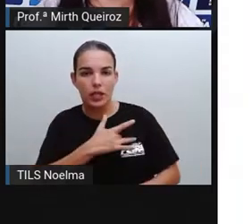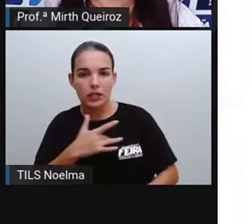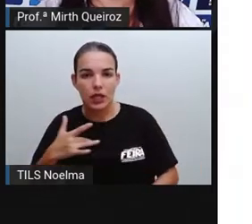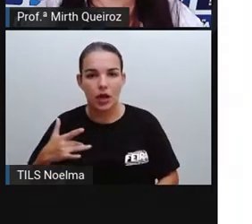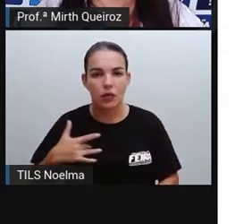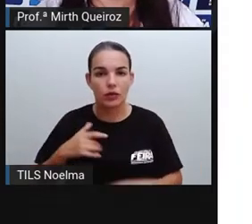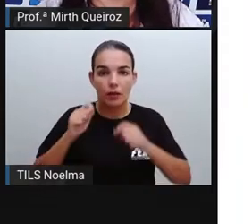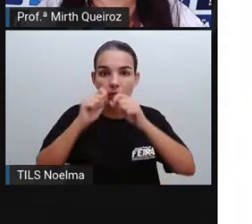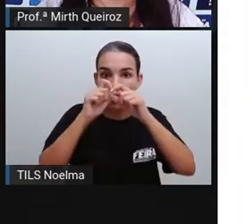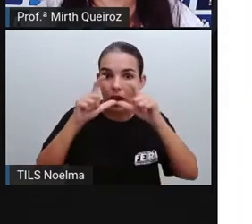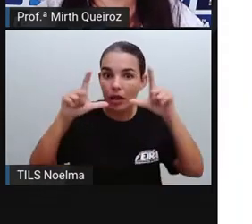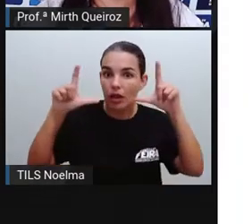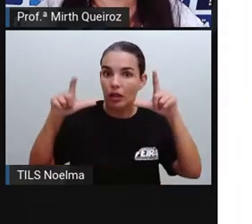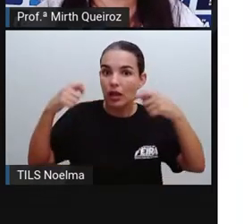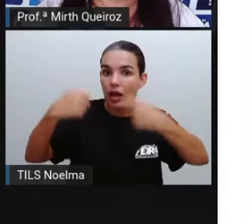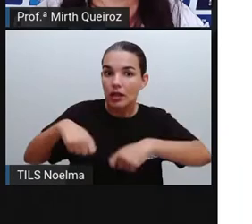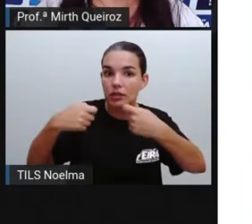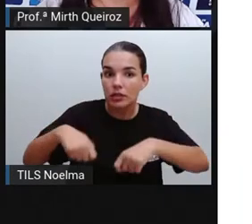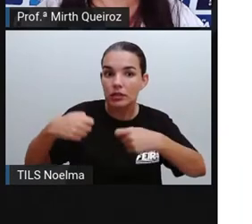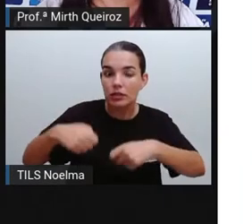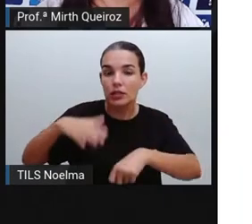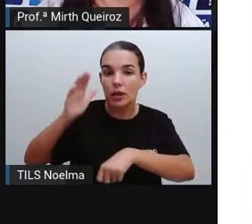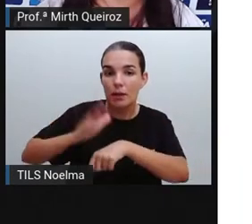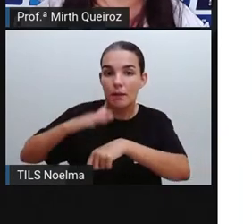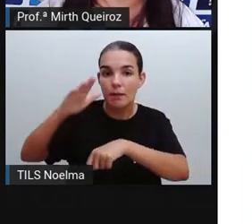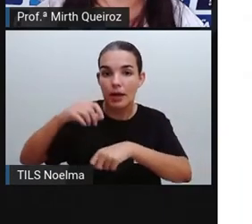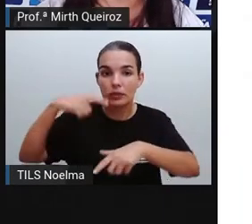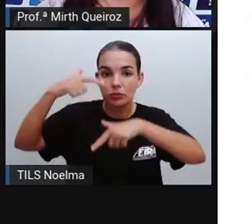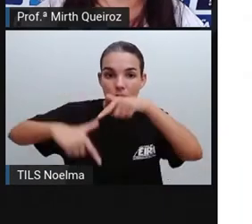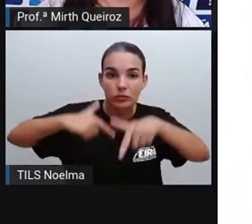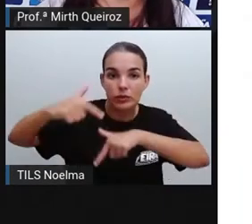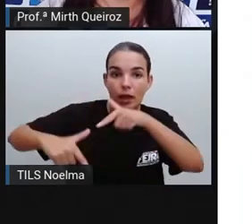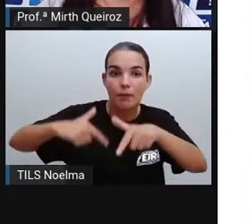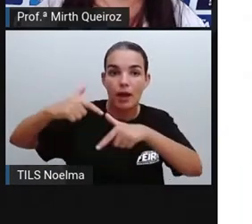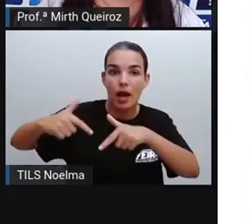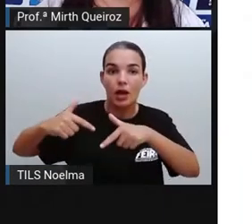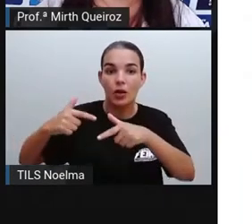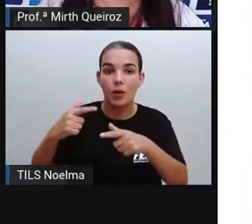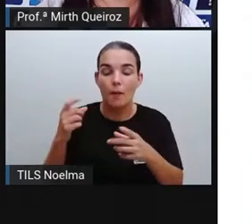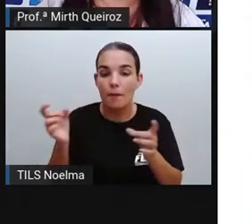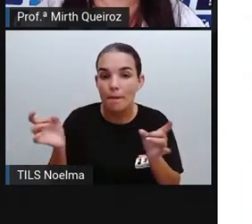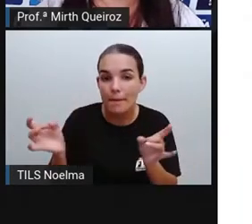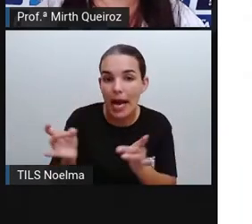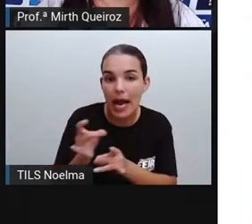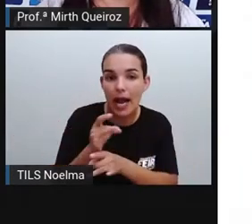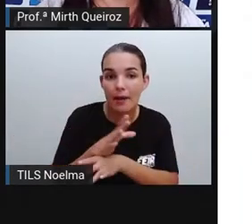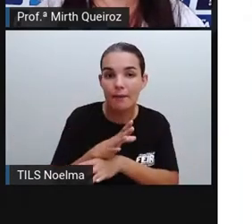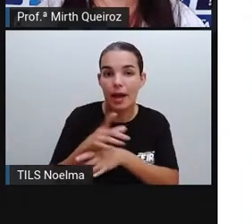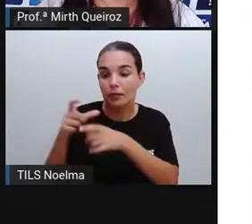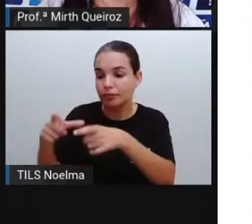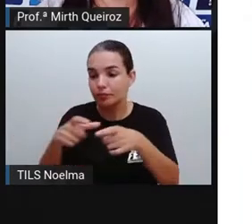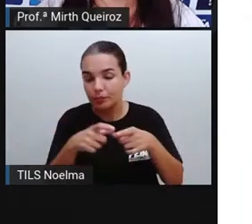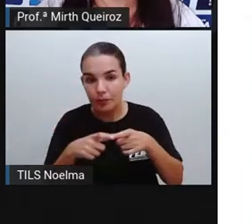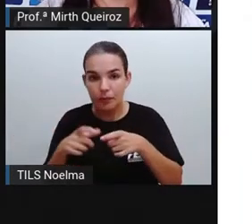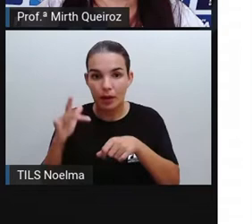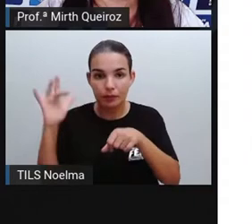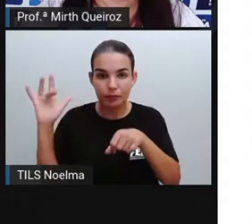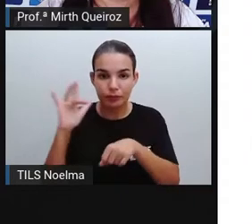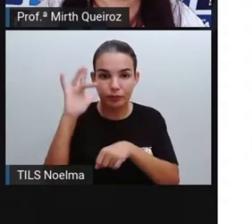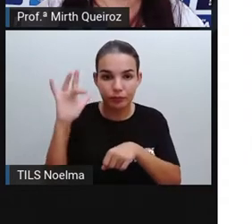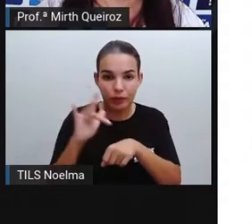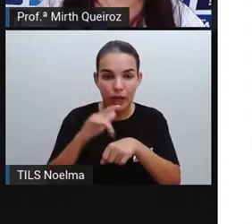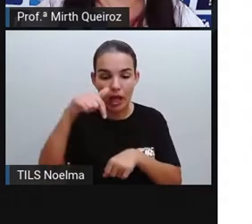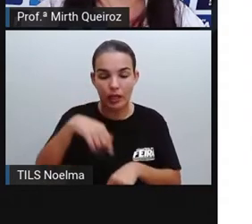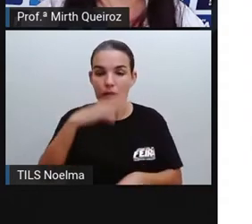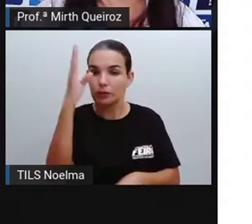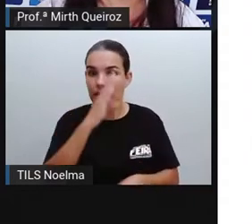focos de dengue em todo o Brasil, que registrou aumento de casos em várias regiões do ano de 2018